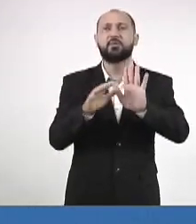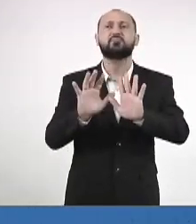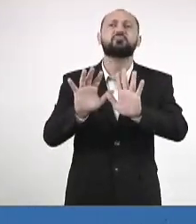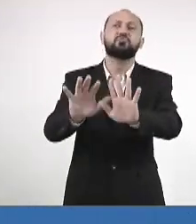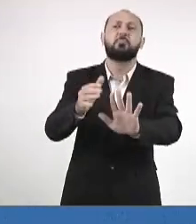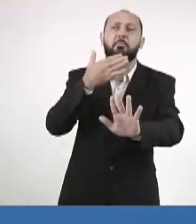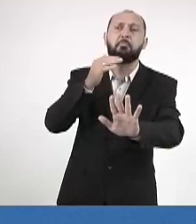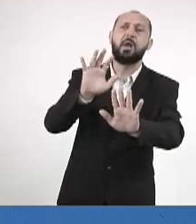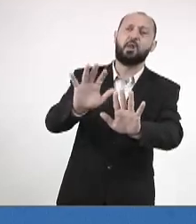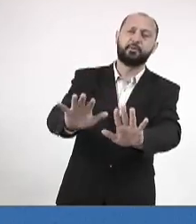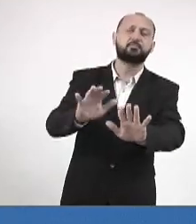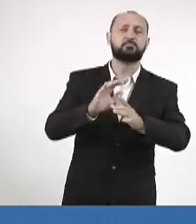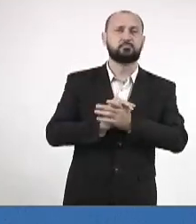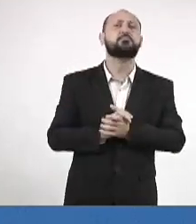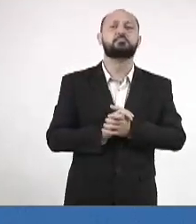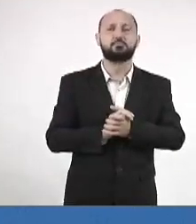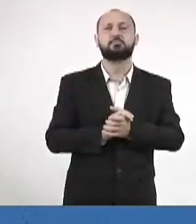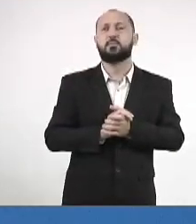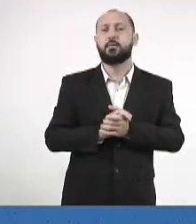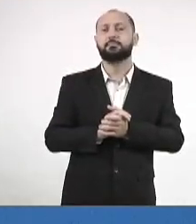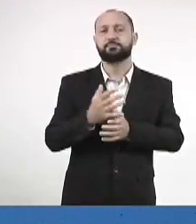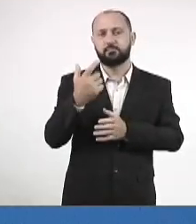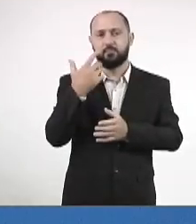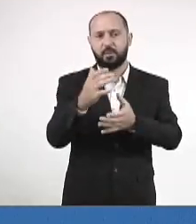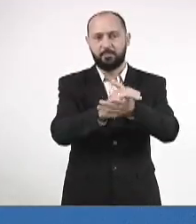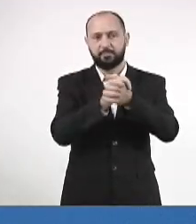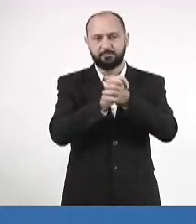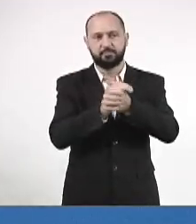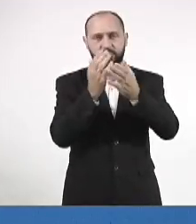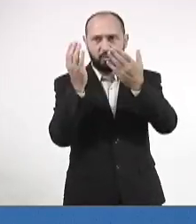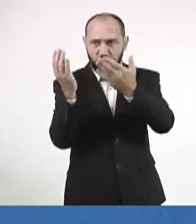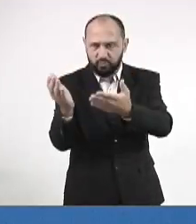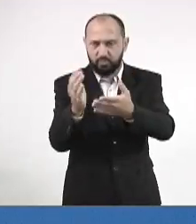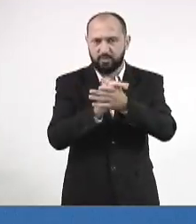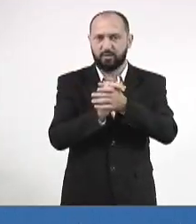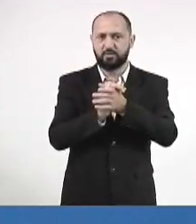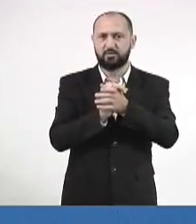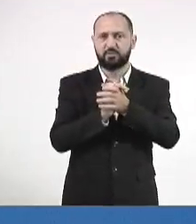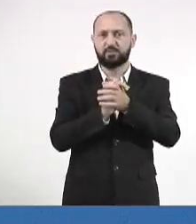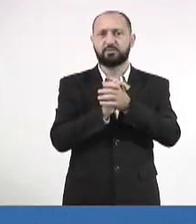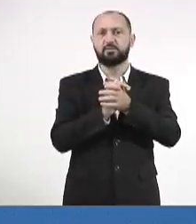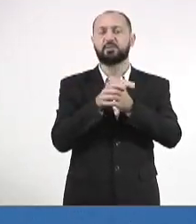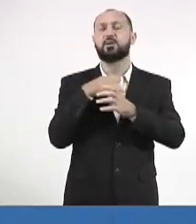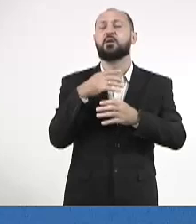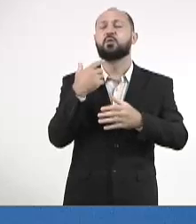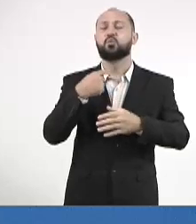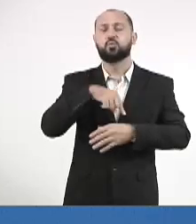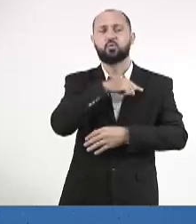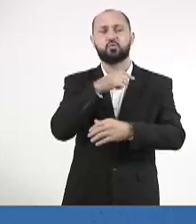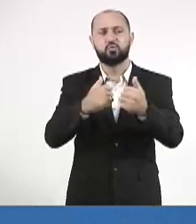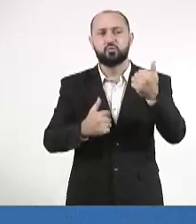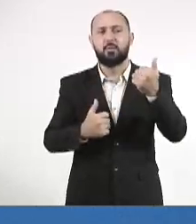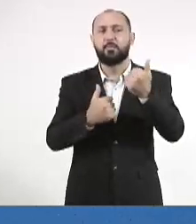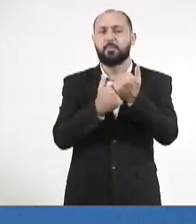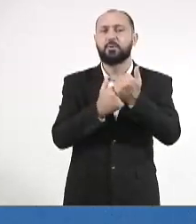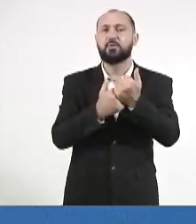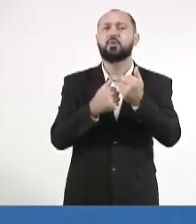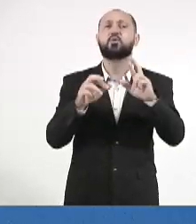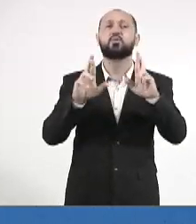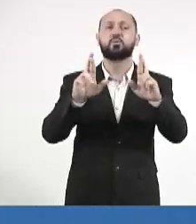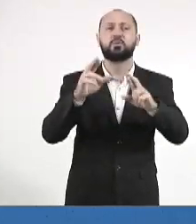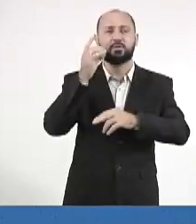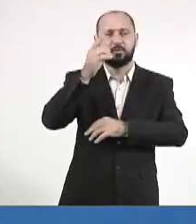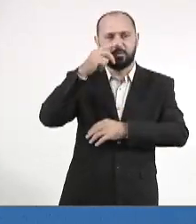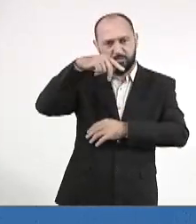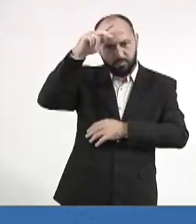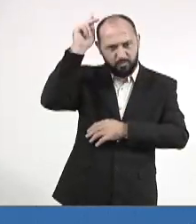melhor. Então, eu gostaria de parabenizar a V. Exª e contem com o nosso apoio. E eu espero, deputado